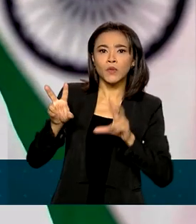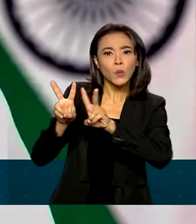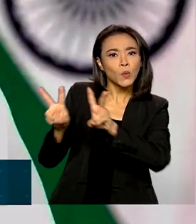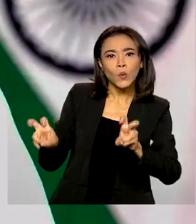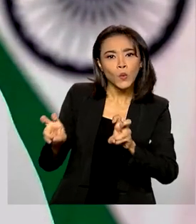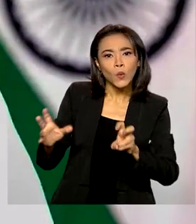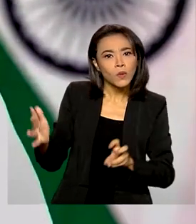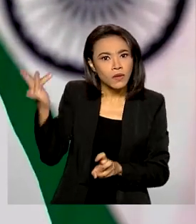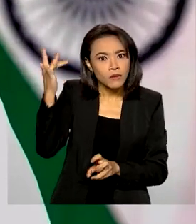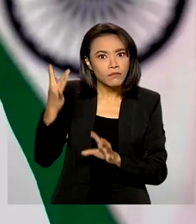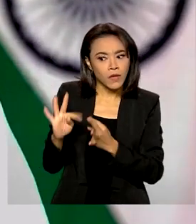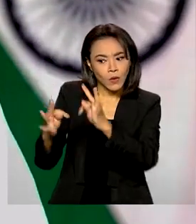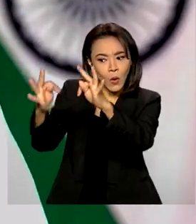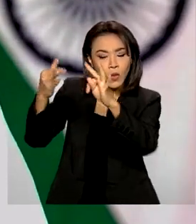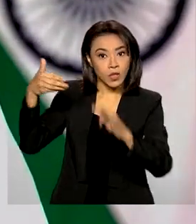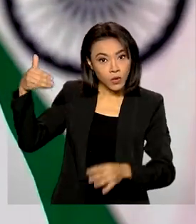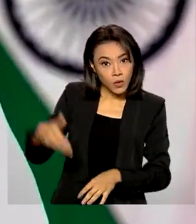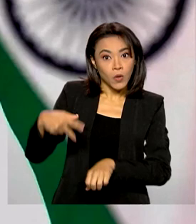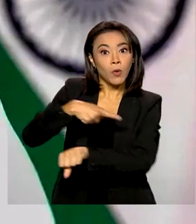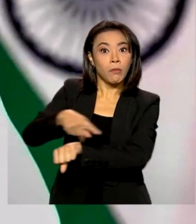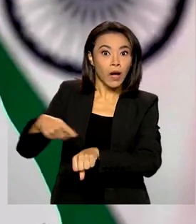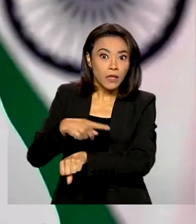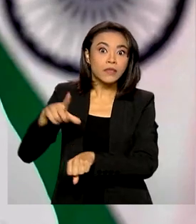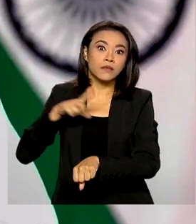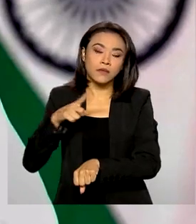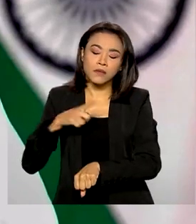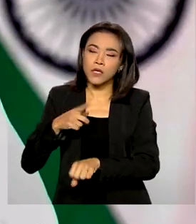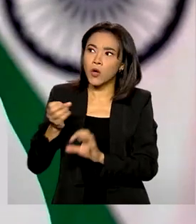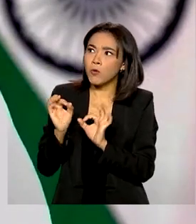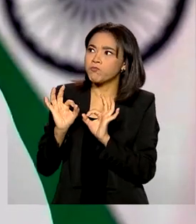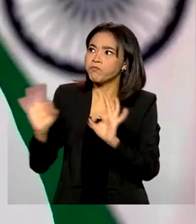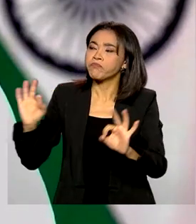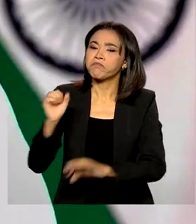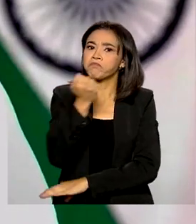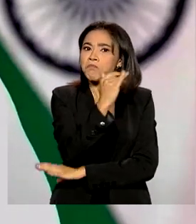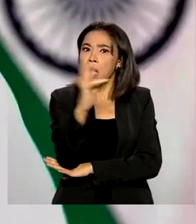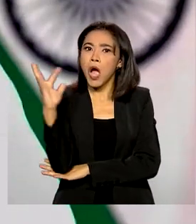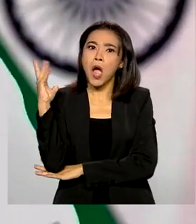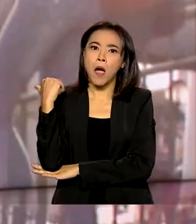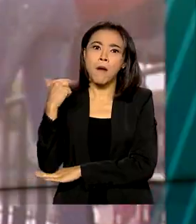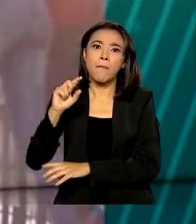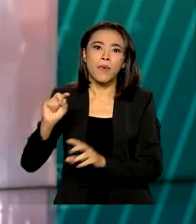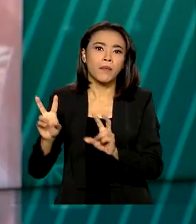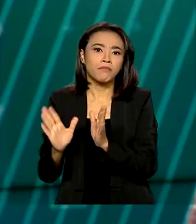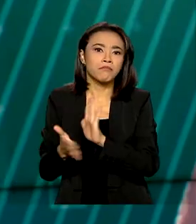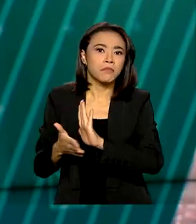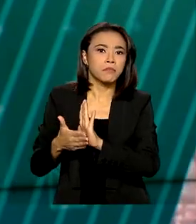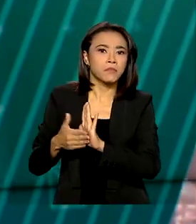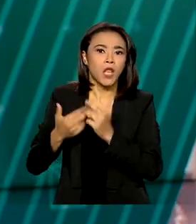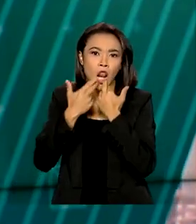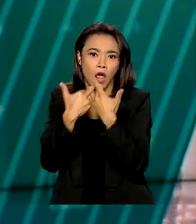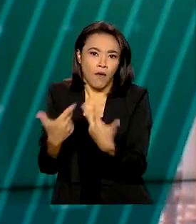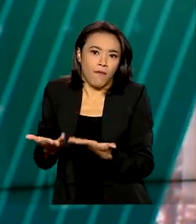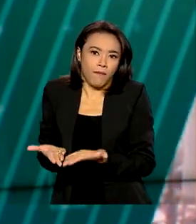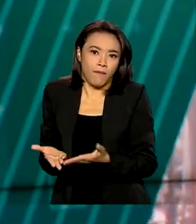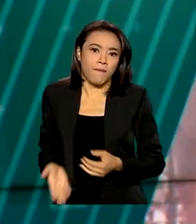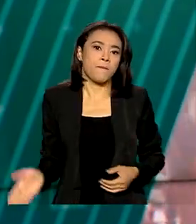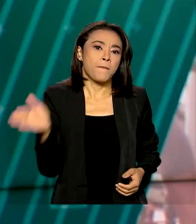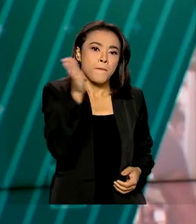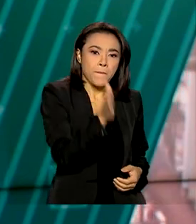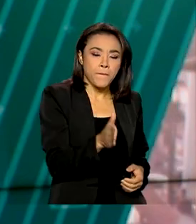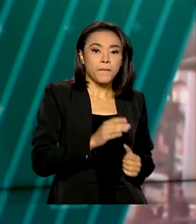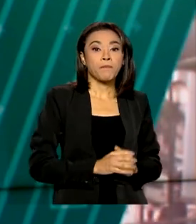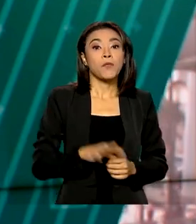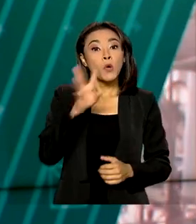relatou que o país tem um dos melhores ecossistemas do mundo para inovação. O presidente Jair Bolsonaro